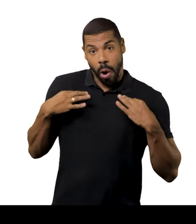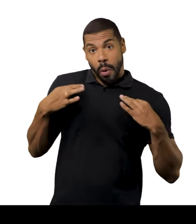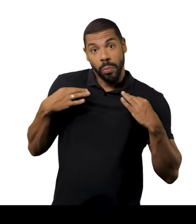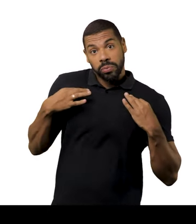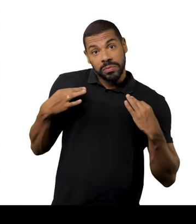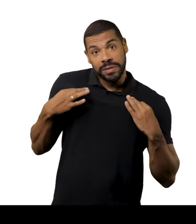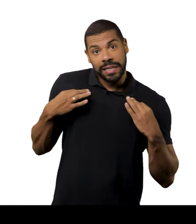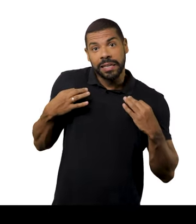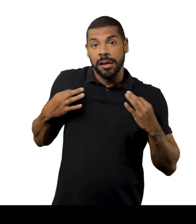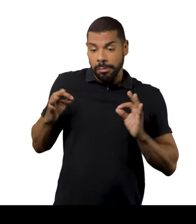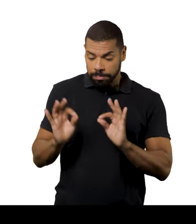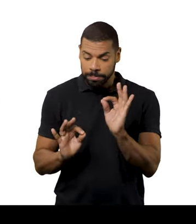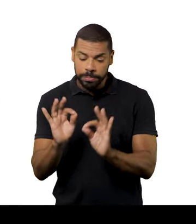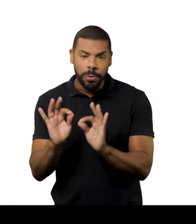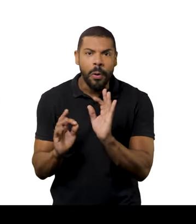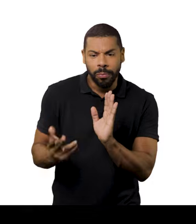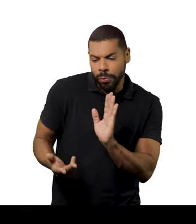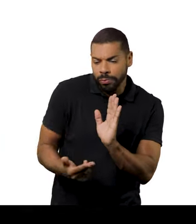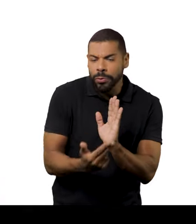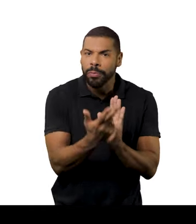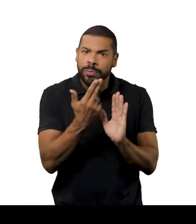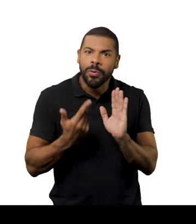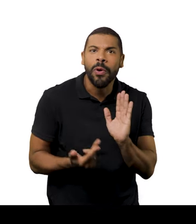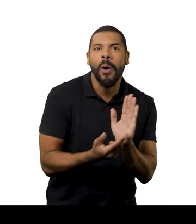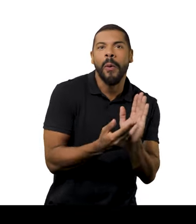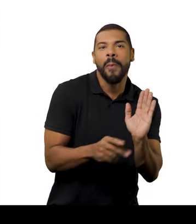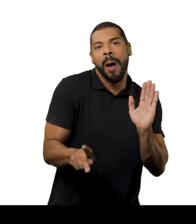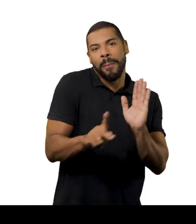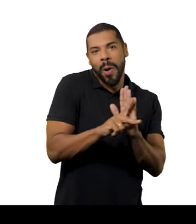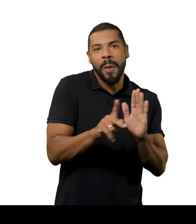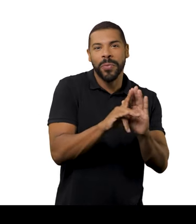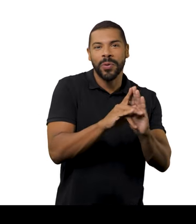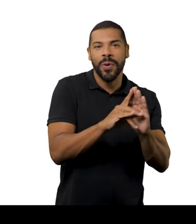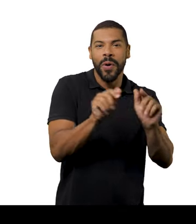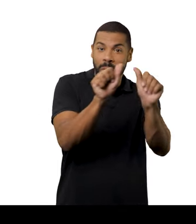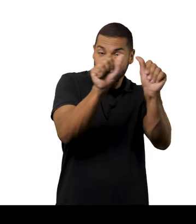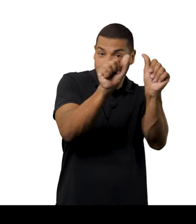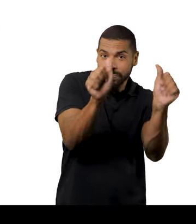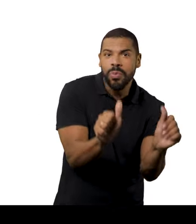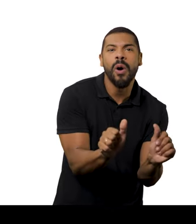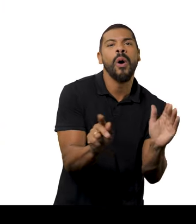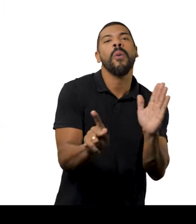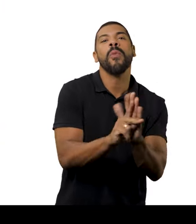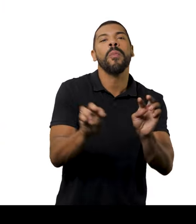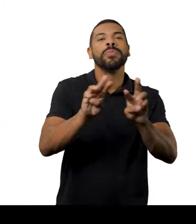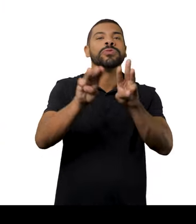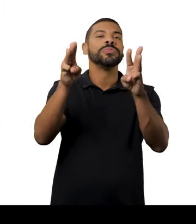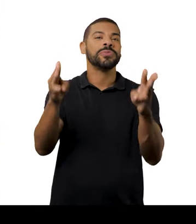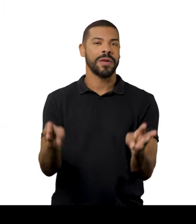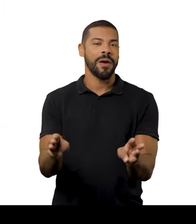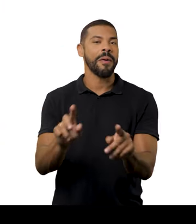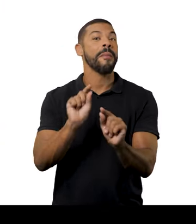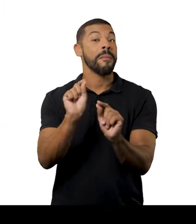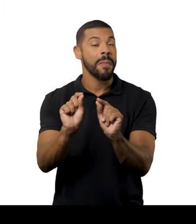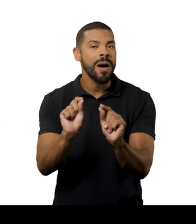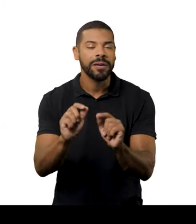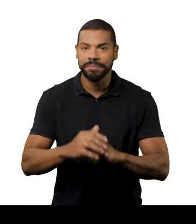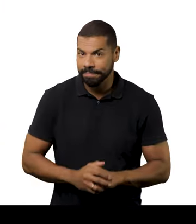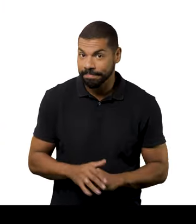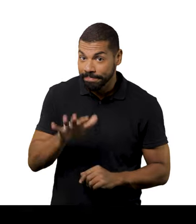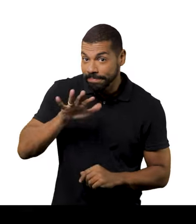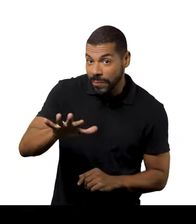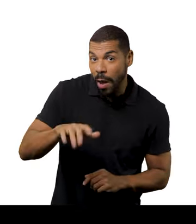esquecida, porque são roupas, elas podem nunca vir a ser produzidas, elas estão aí dentro do museu, elas viraram uma obra de arte, vamos dizer assim,